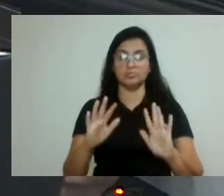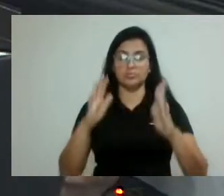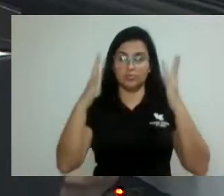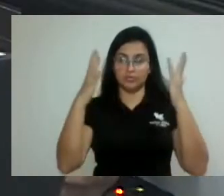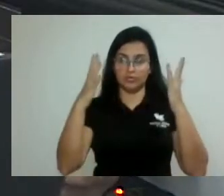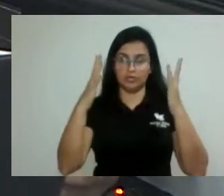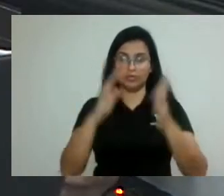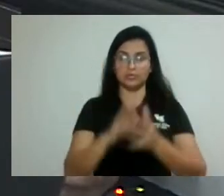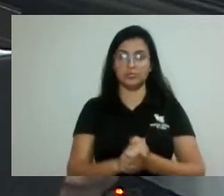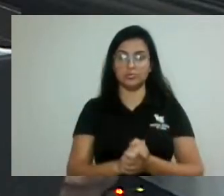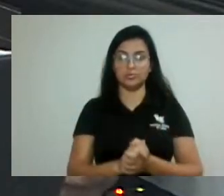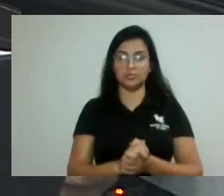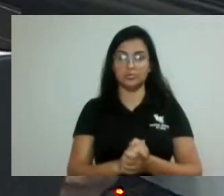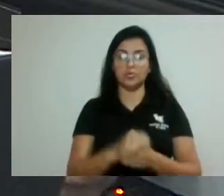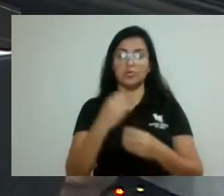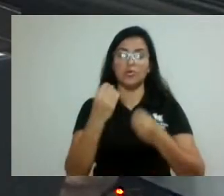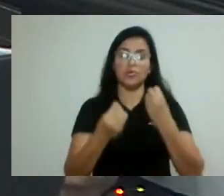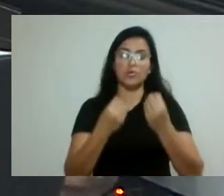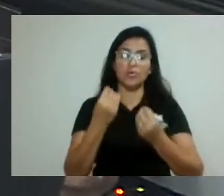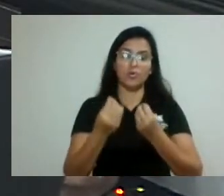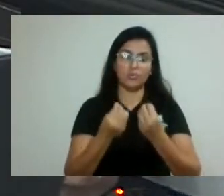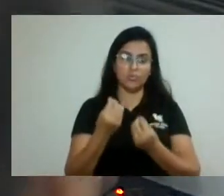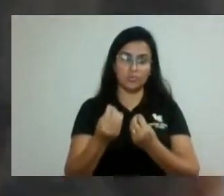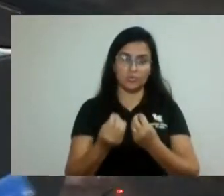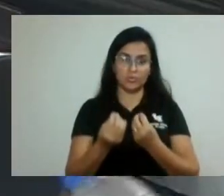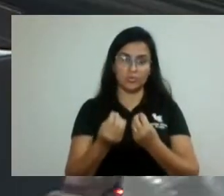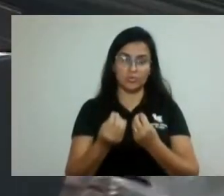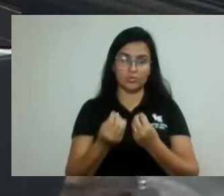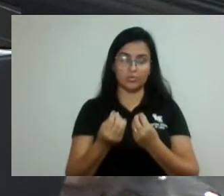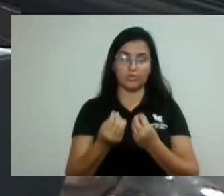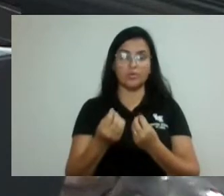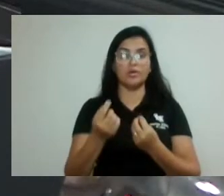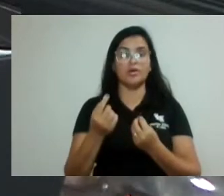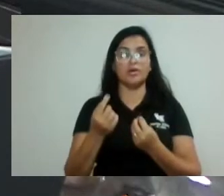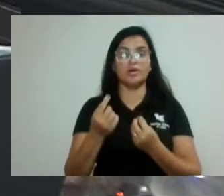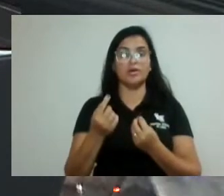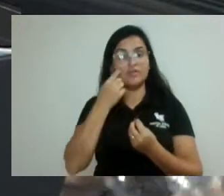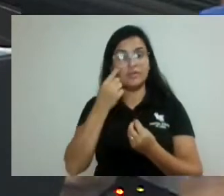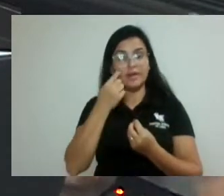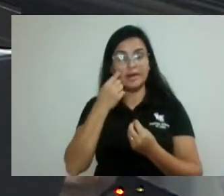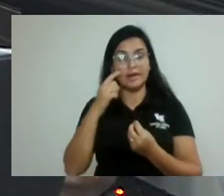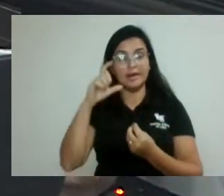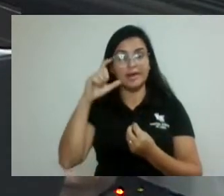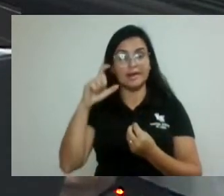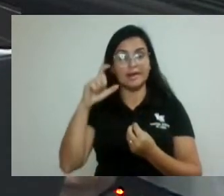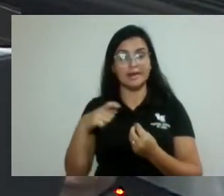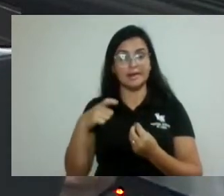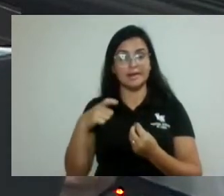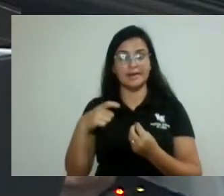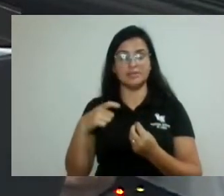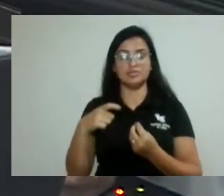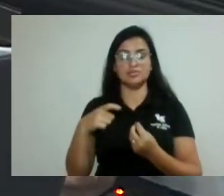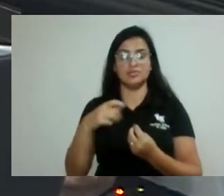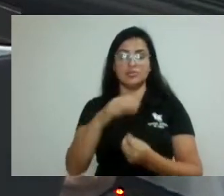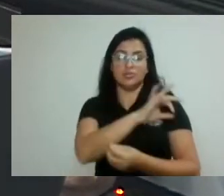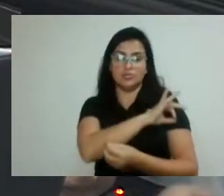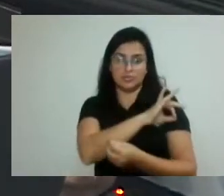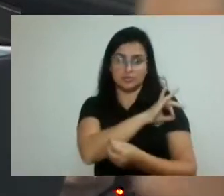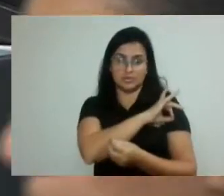como meio de extinção de créditos fiscais no âmbito do município de juiz de fora,